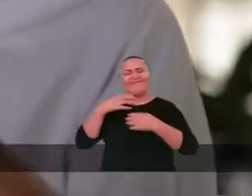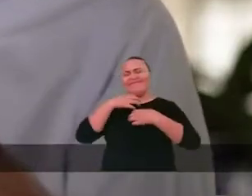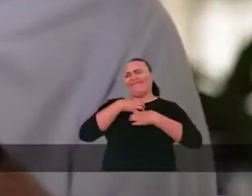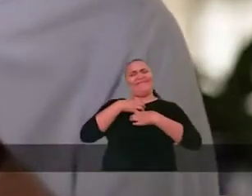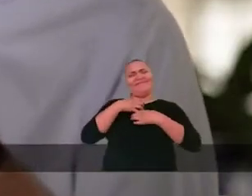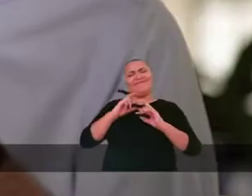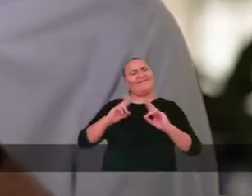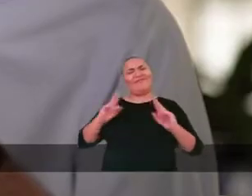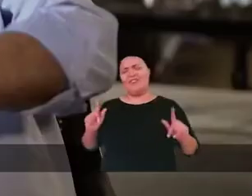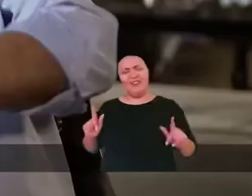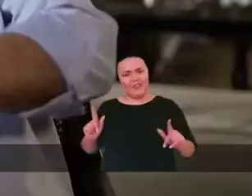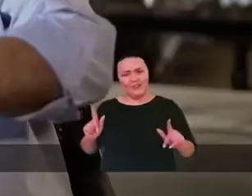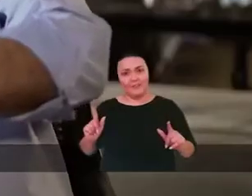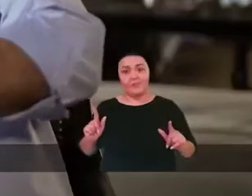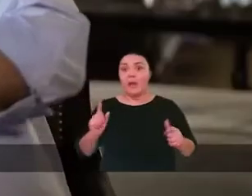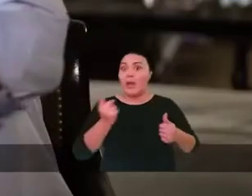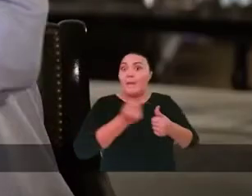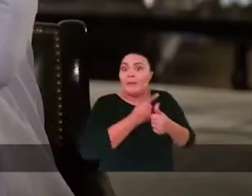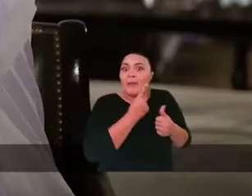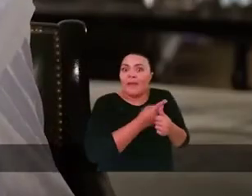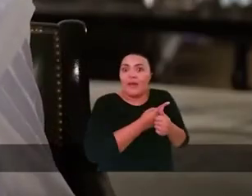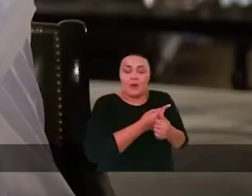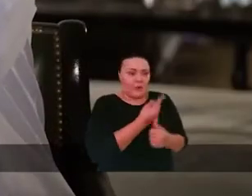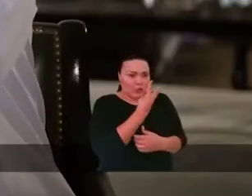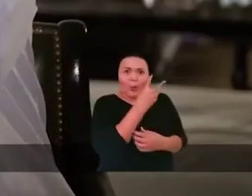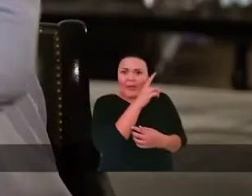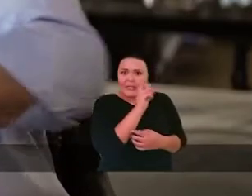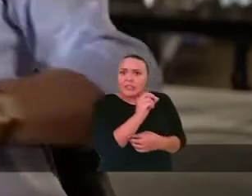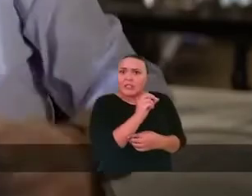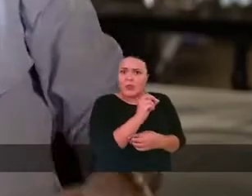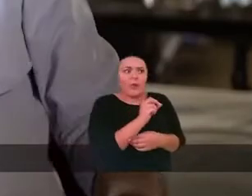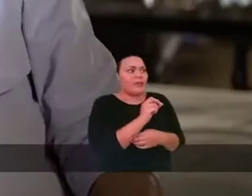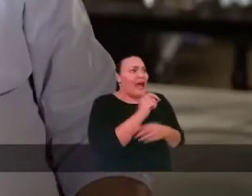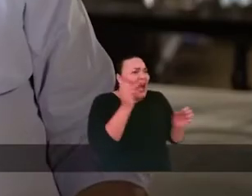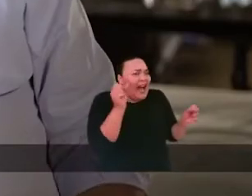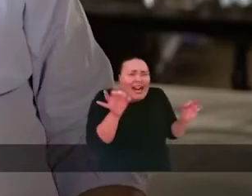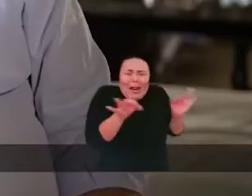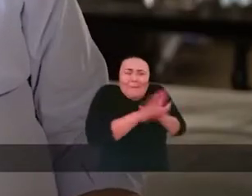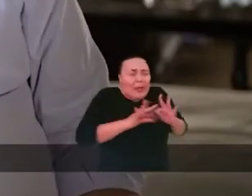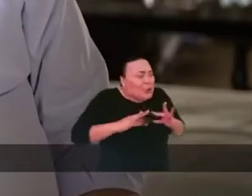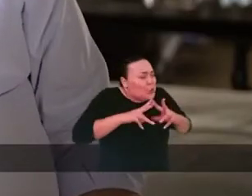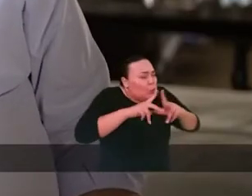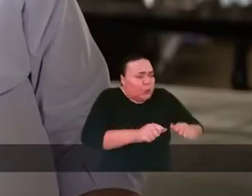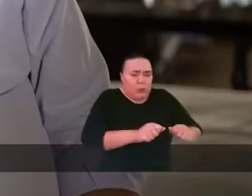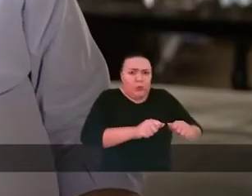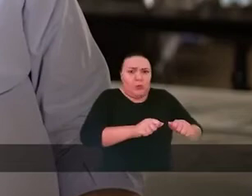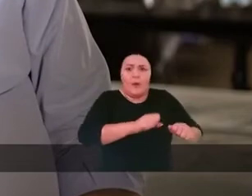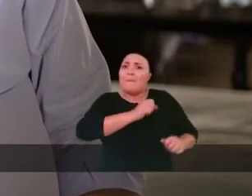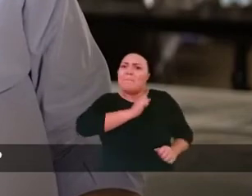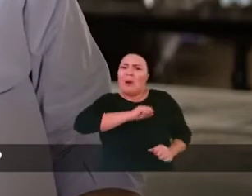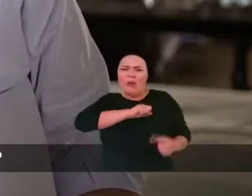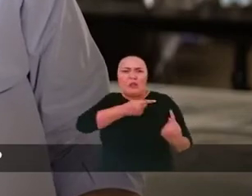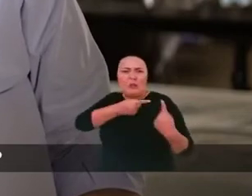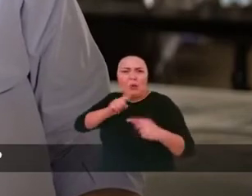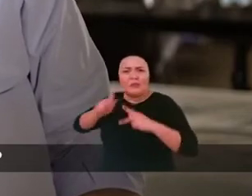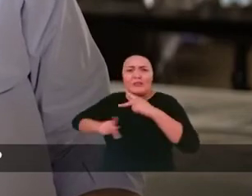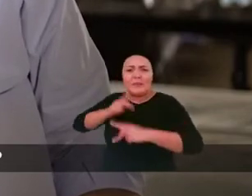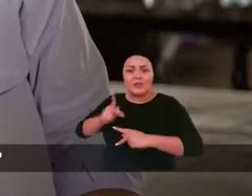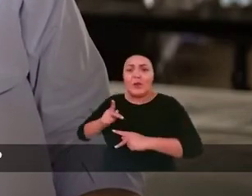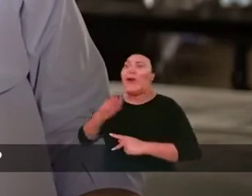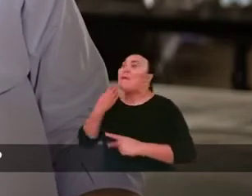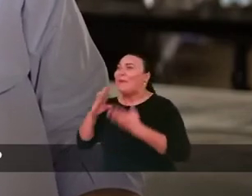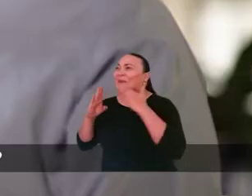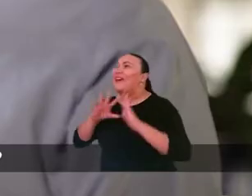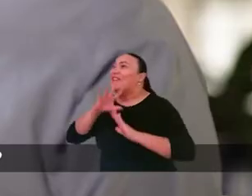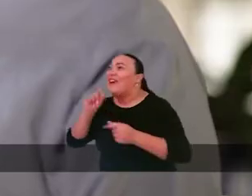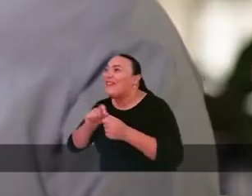faz o meu estilo, gente. Então se a gente não zerar essa fila, não vamos fazer maldade com o povo. Não vamos prometer e não